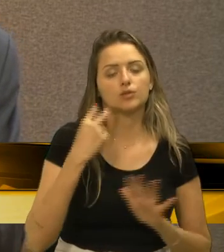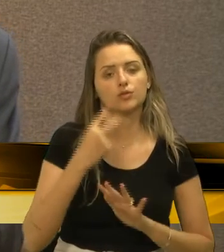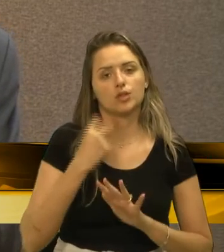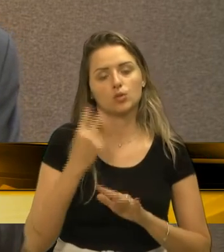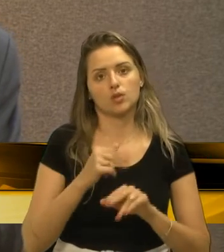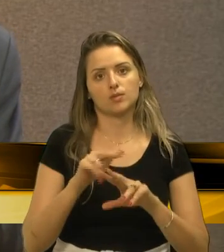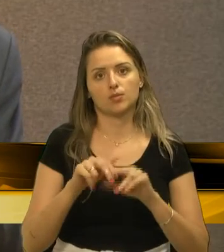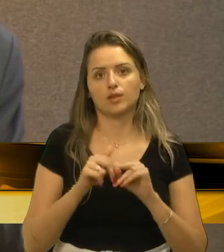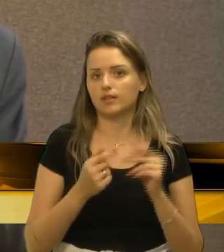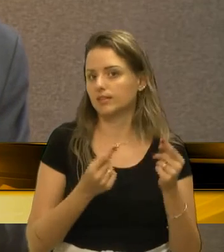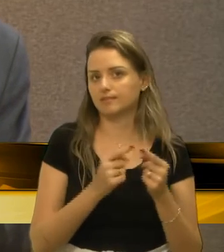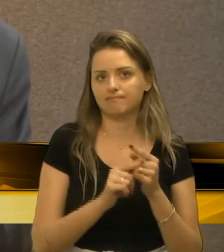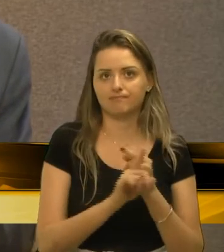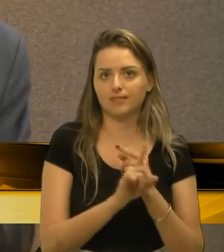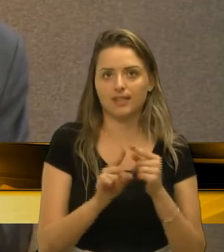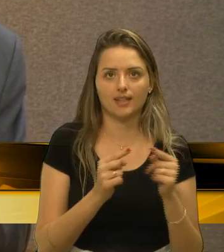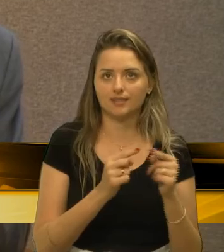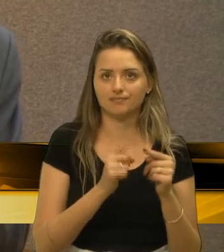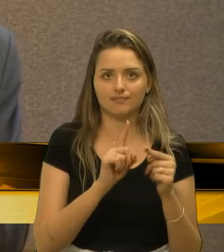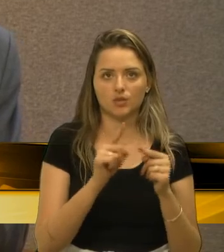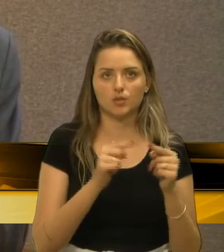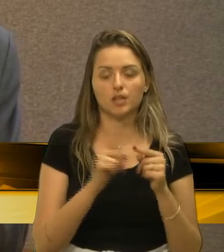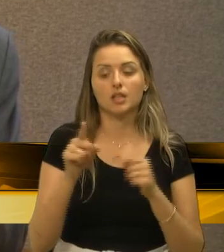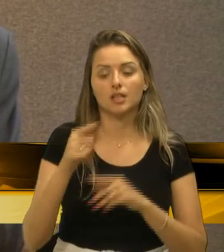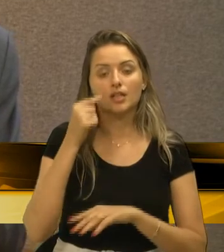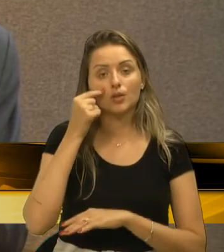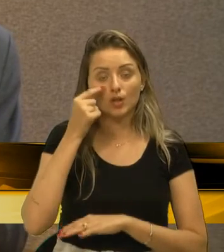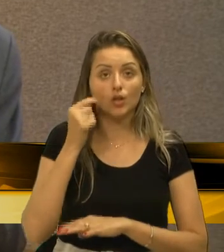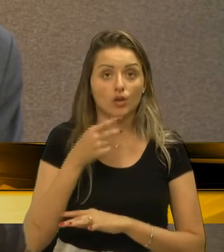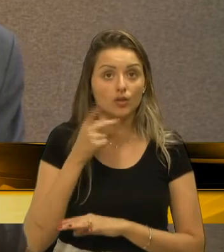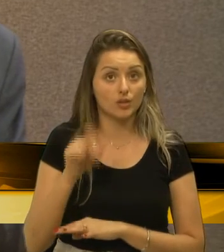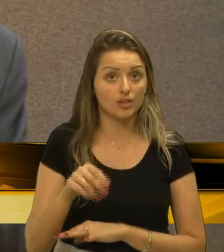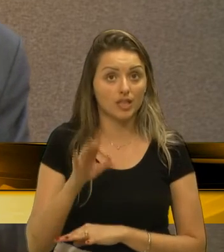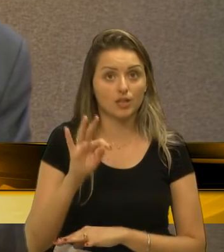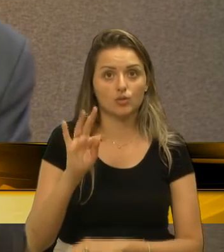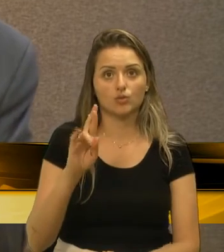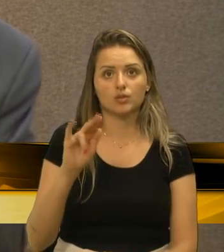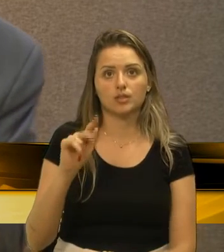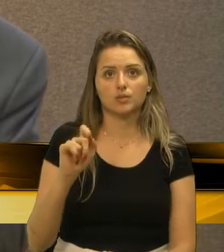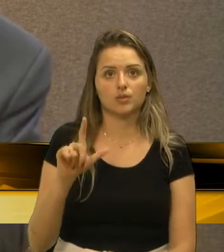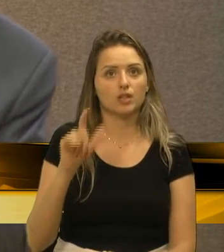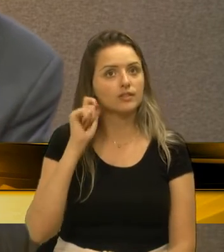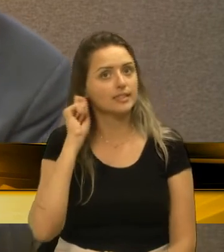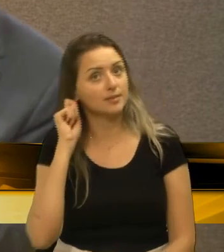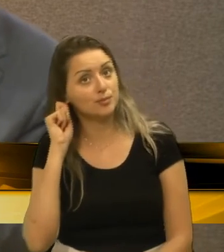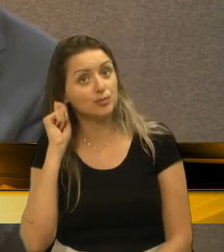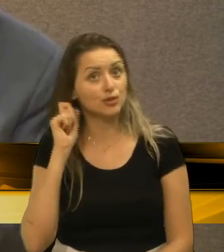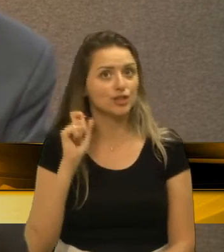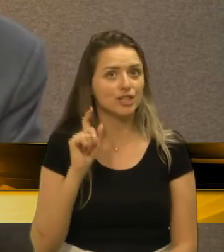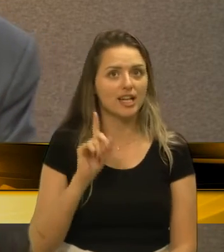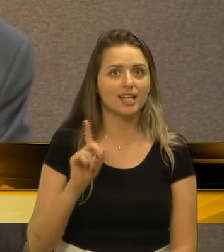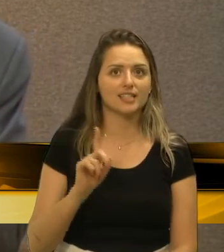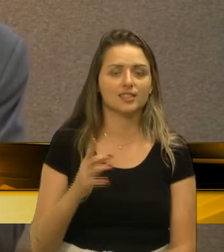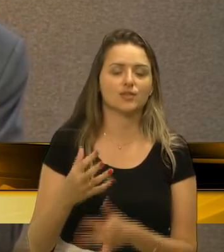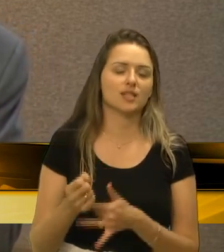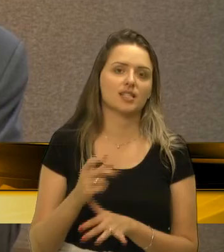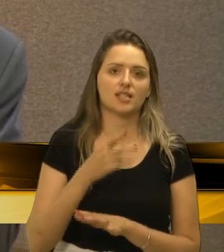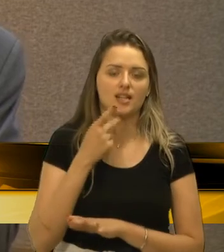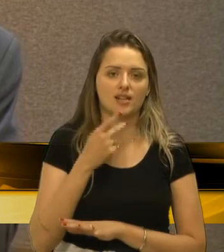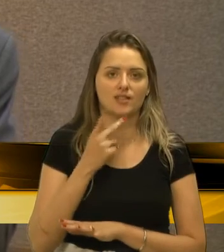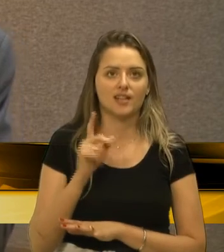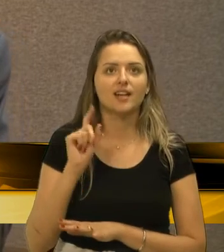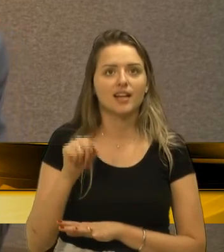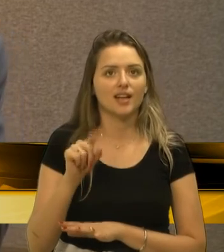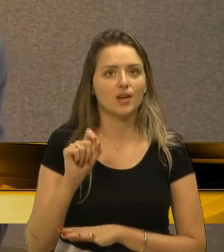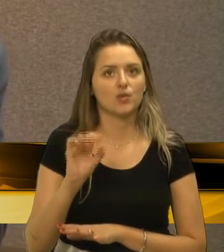inviabilidade. o vereador Helói colocou muito bem, o Tribunal de Contas vai nos dar um puxão de orelha, inclusive. É bem isso que vai